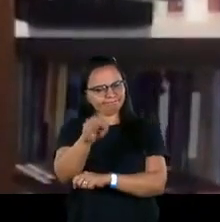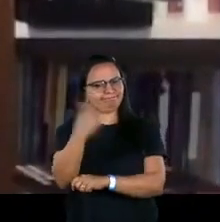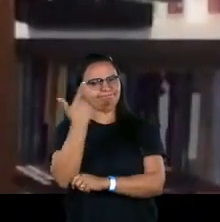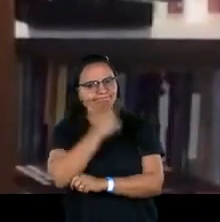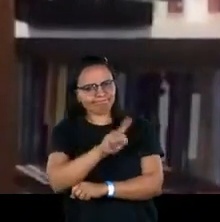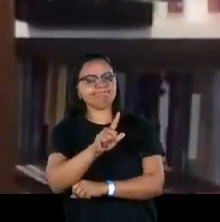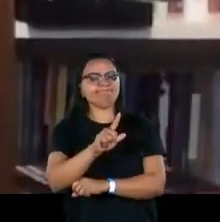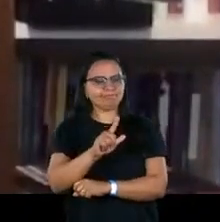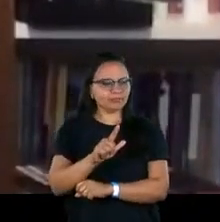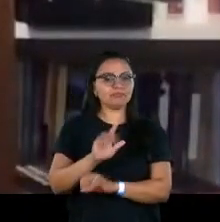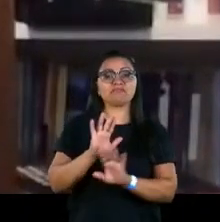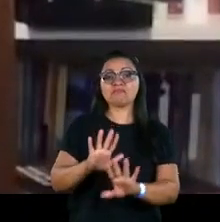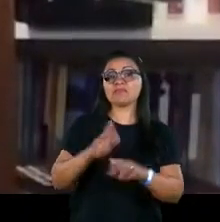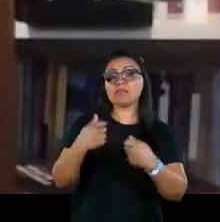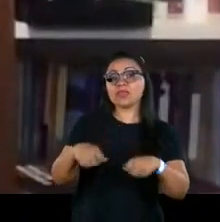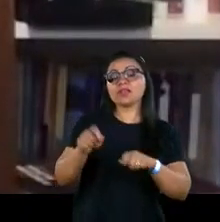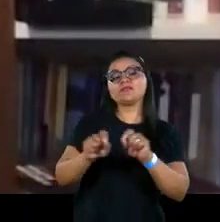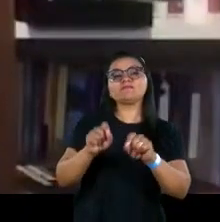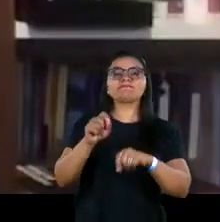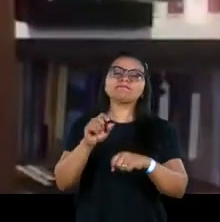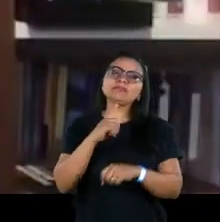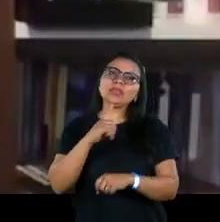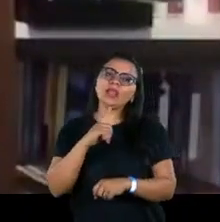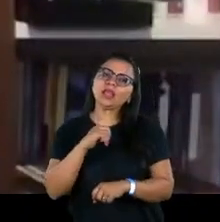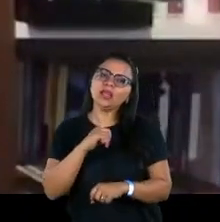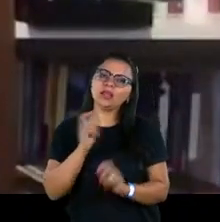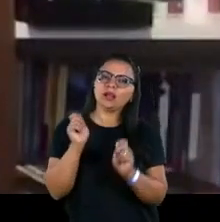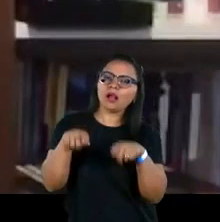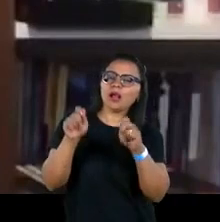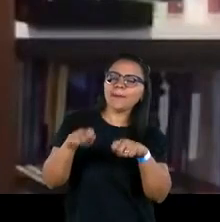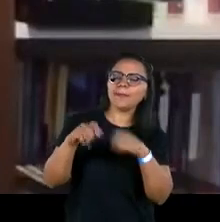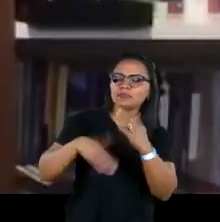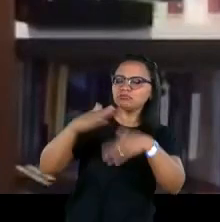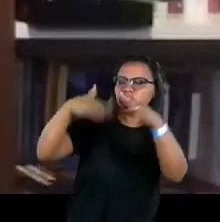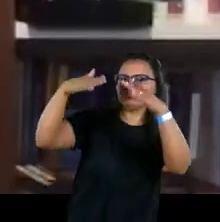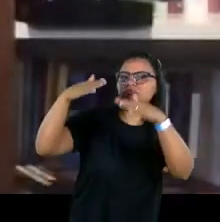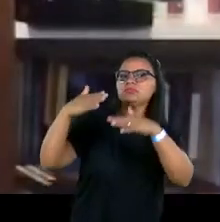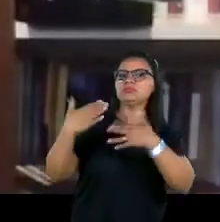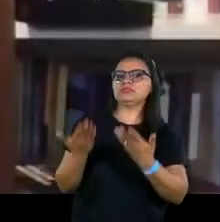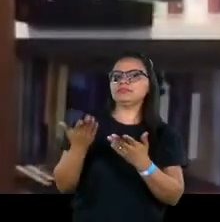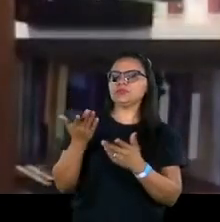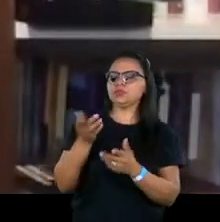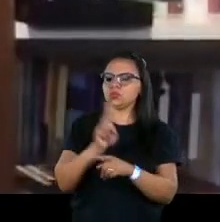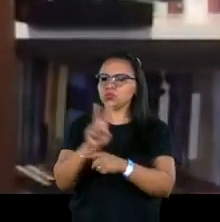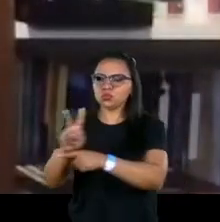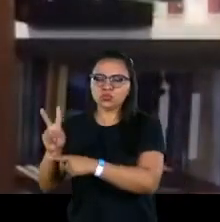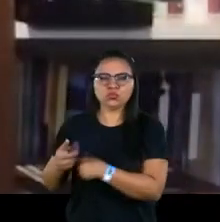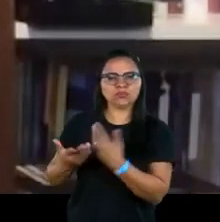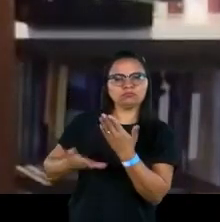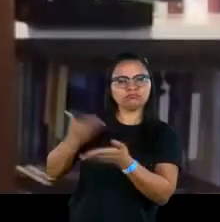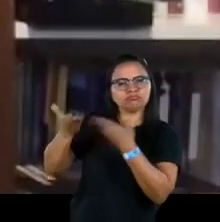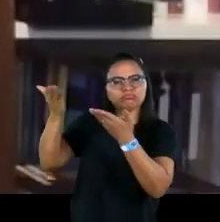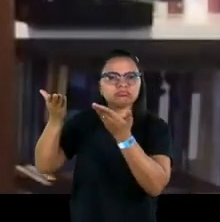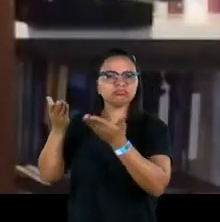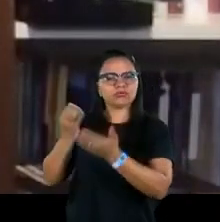alcançado desde que a gente tivesse ou tenha condições efetivas de lidar com isso de uma forma mais